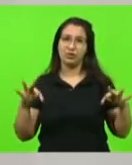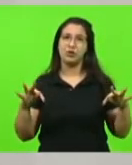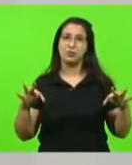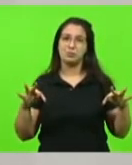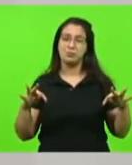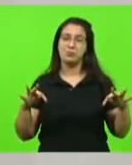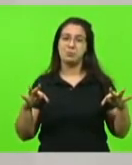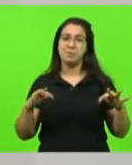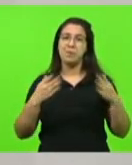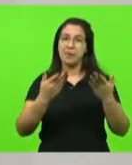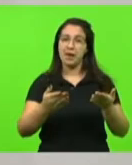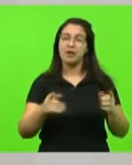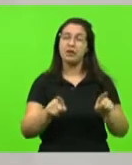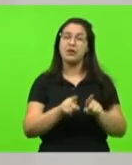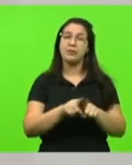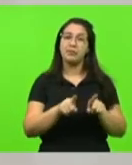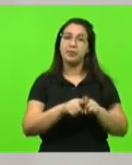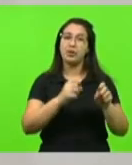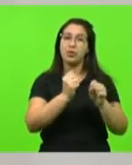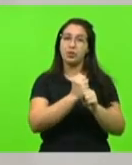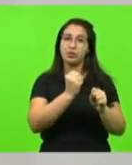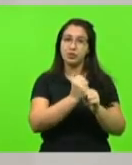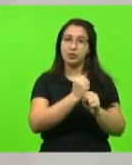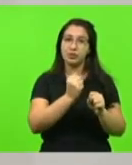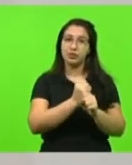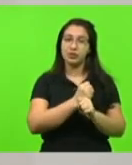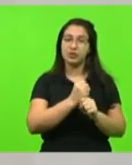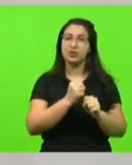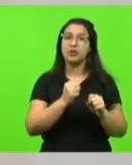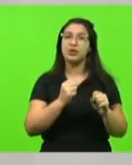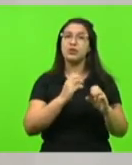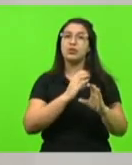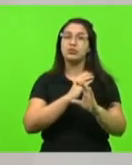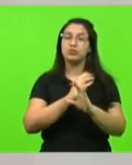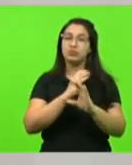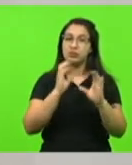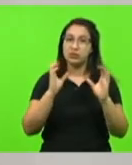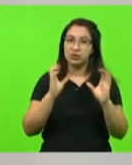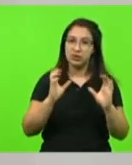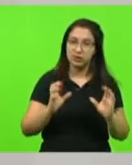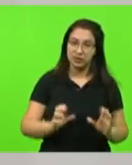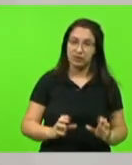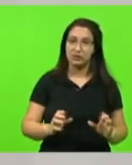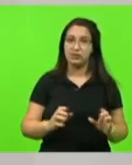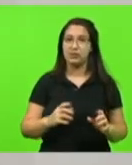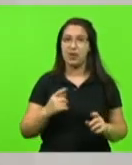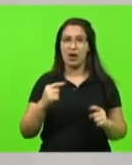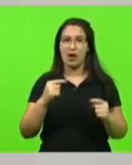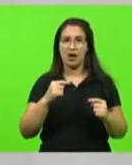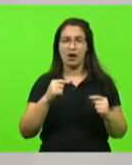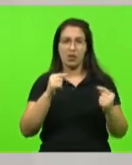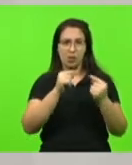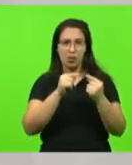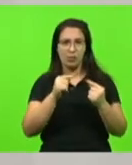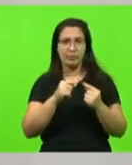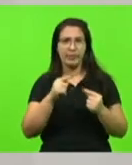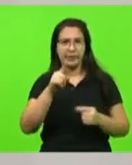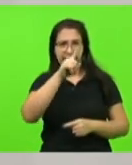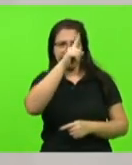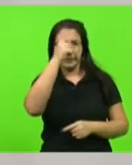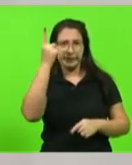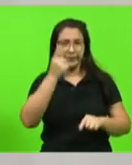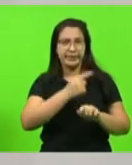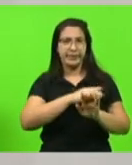civil sofrerá. Este não é um ponto ideológico, senhor presidente. Não é sobre